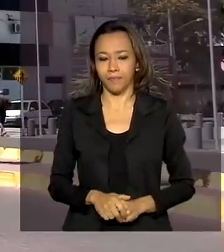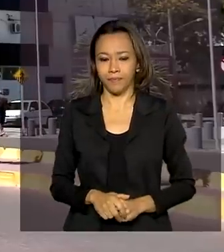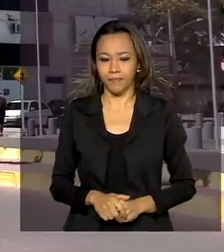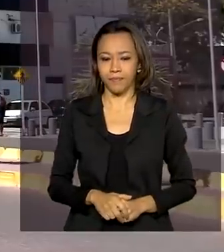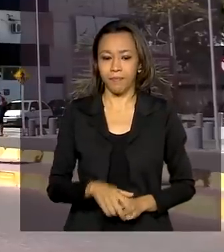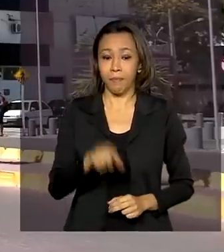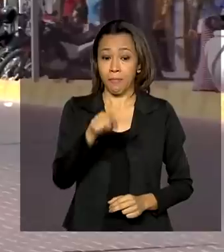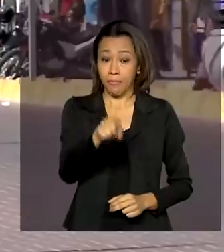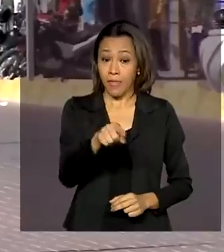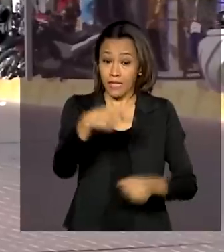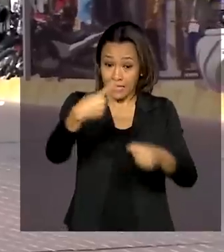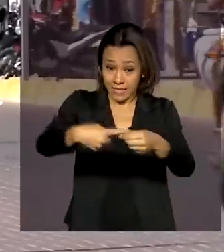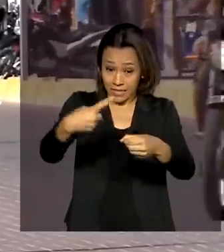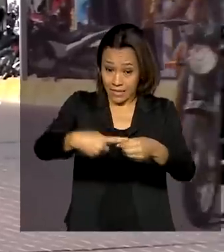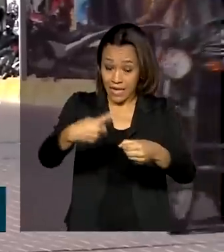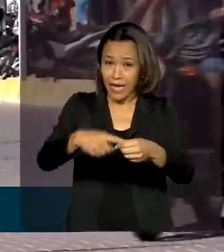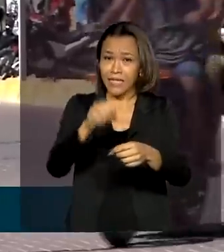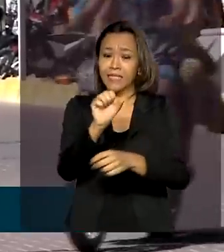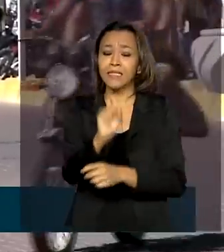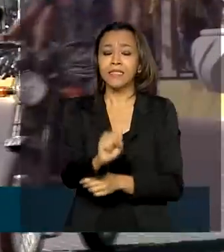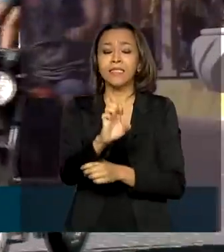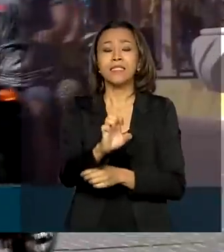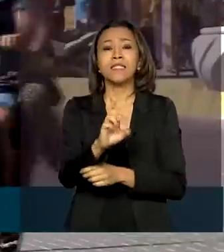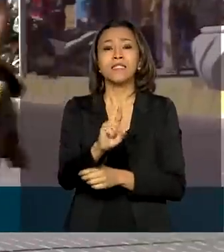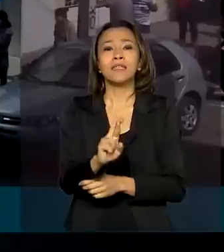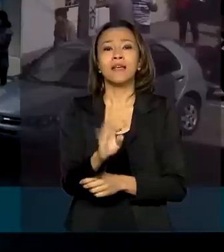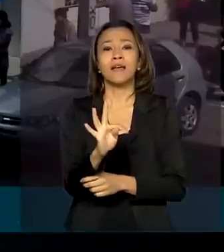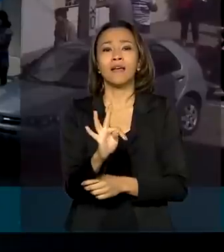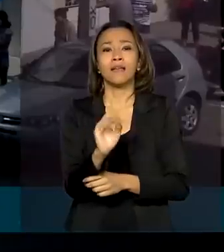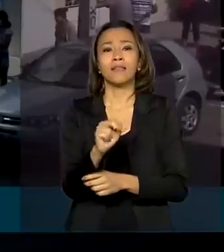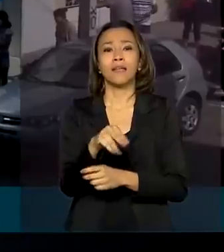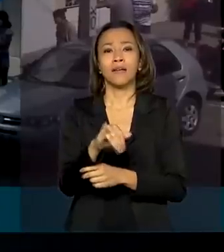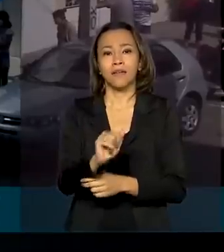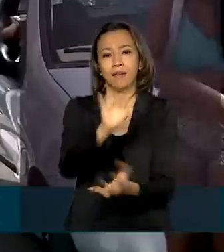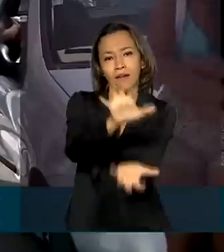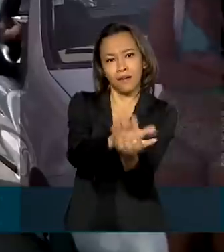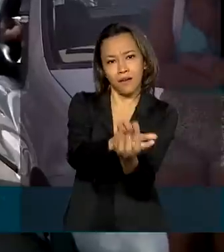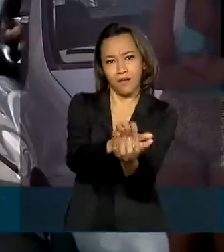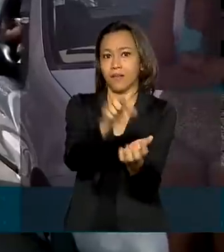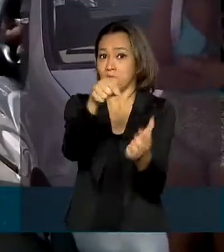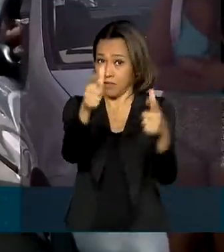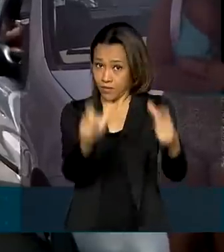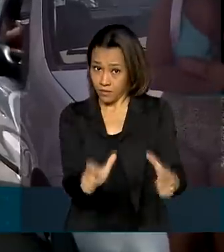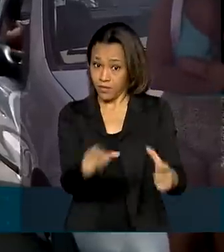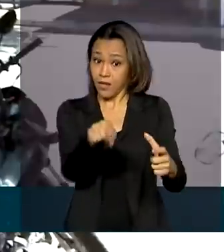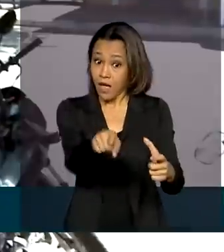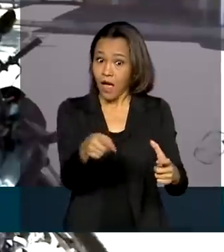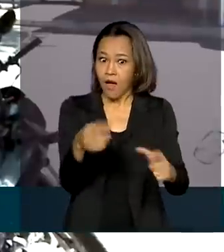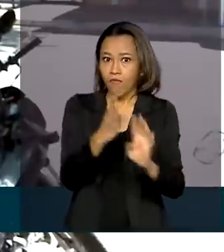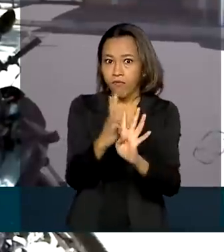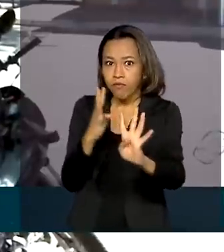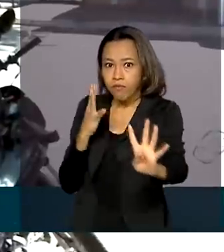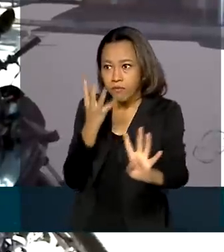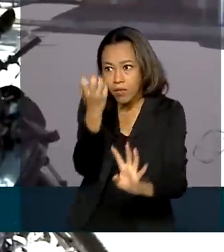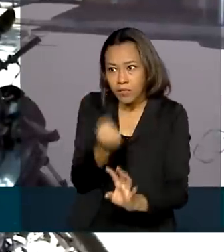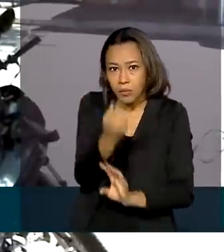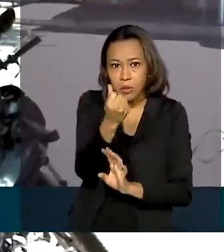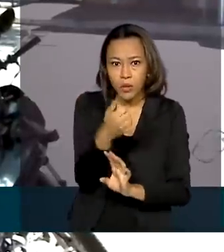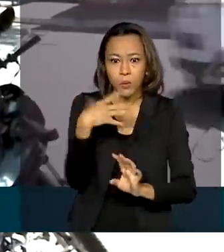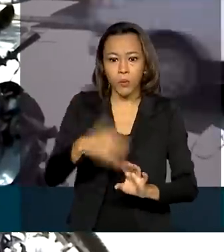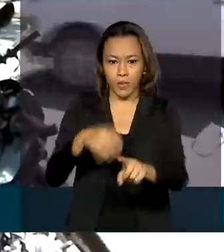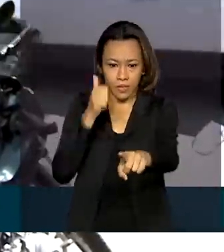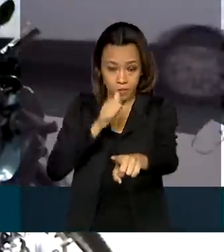Em Sertânia, município do sertão pernambucano, a fila para receber o auxílio é grande. Joelma fazia